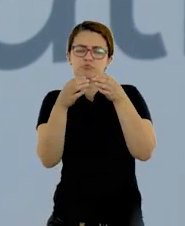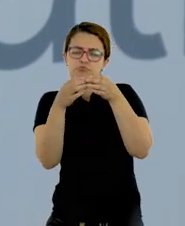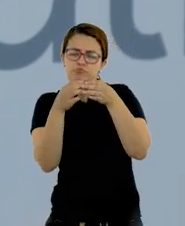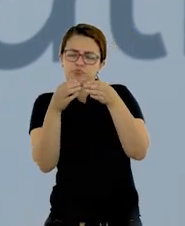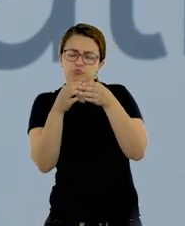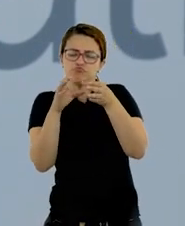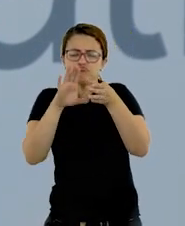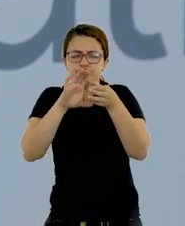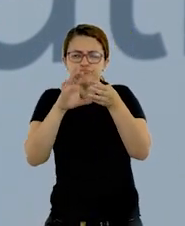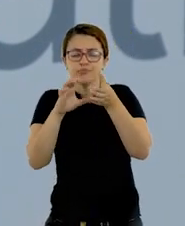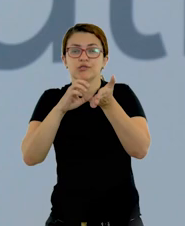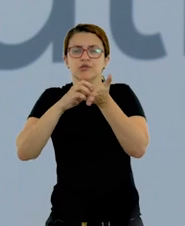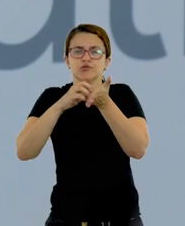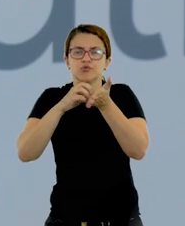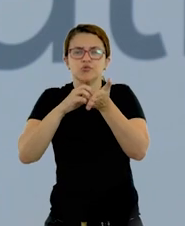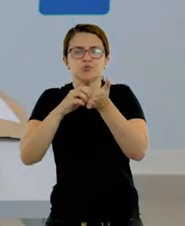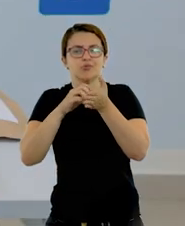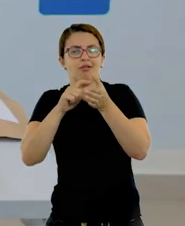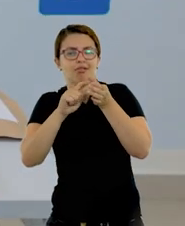cores diferentes.